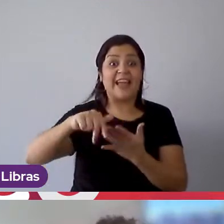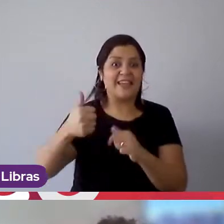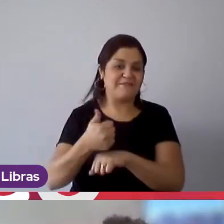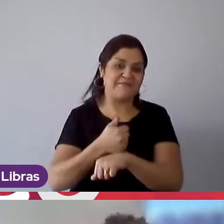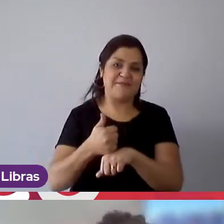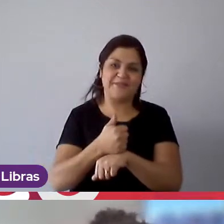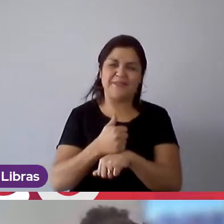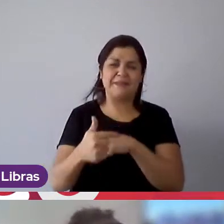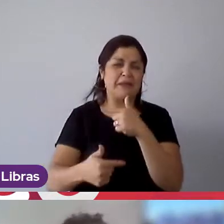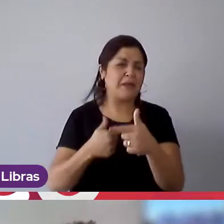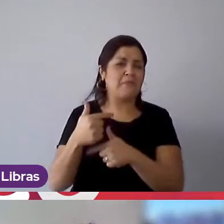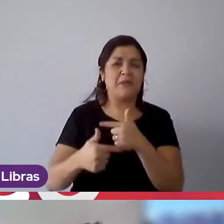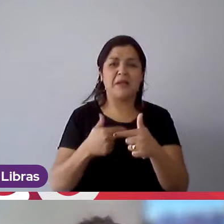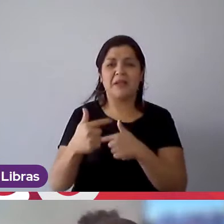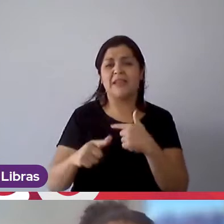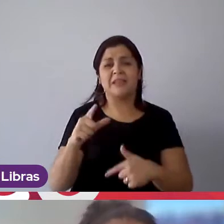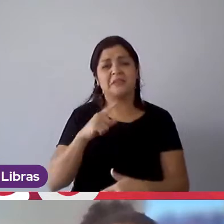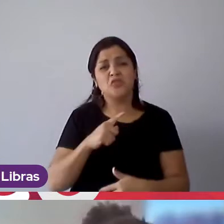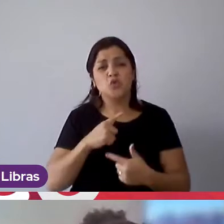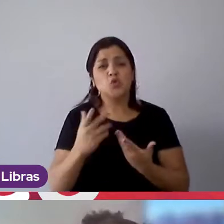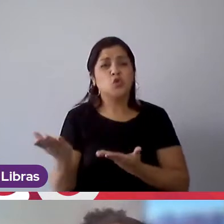muito, assim, desde muito jovem,